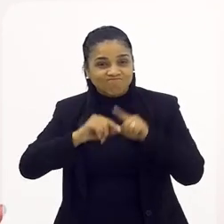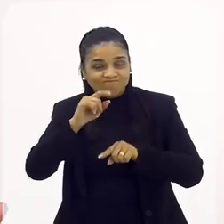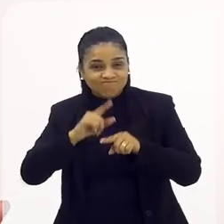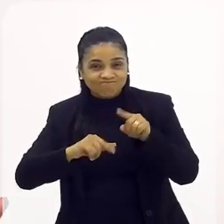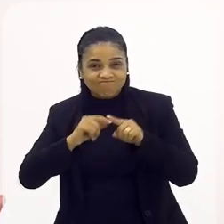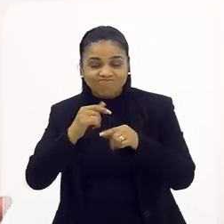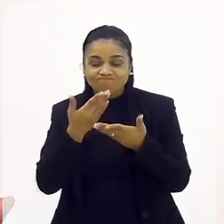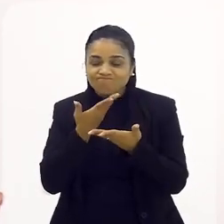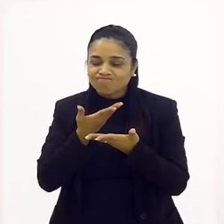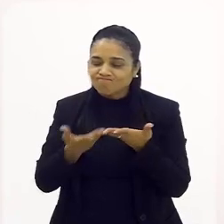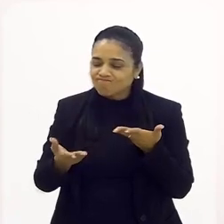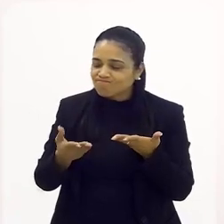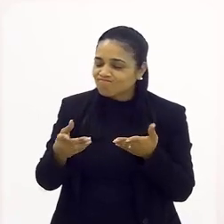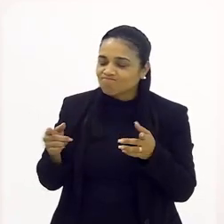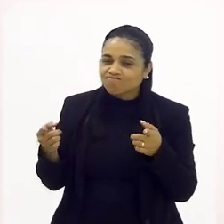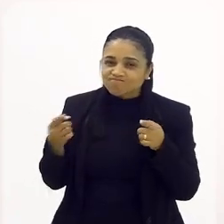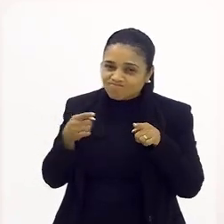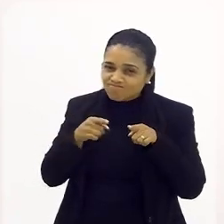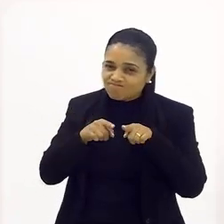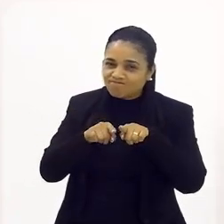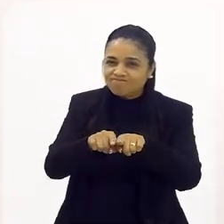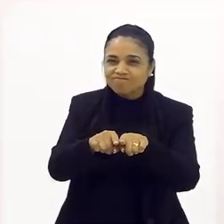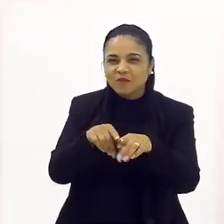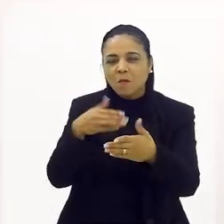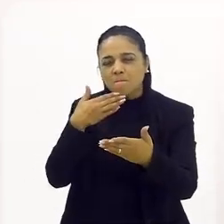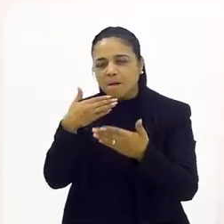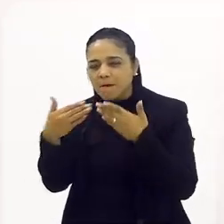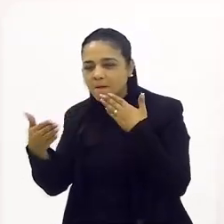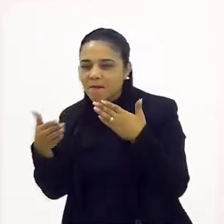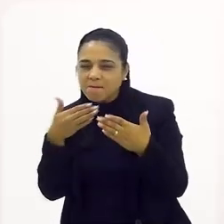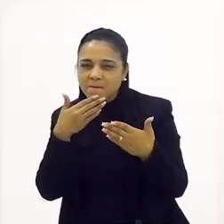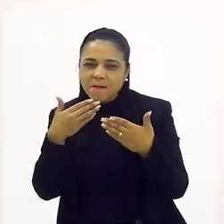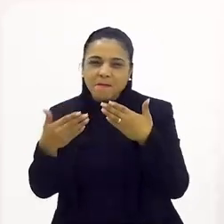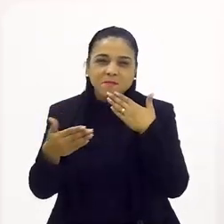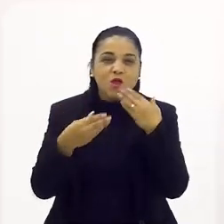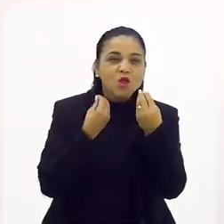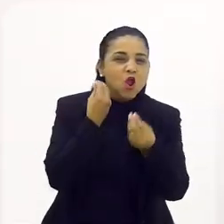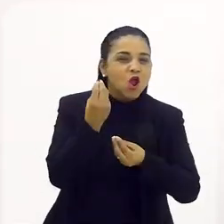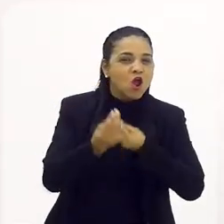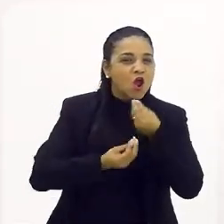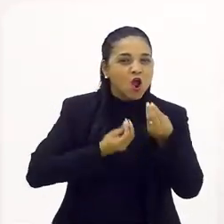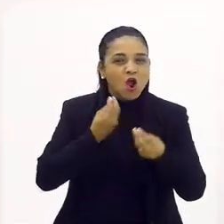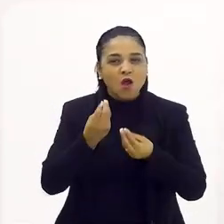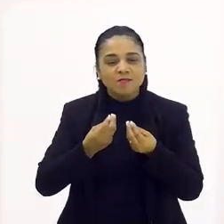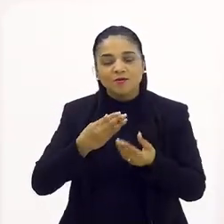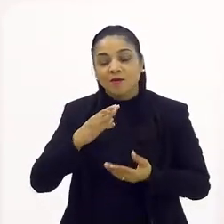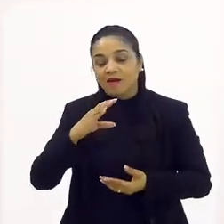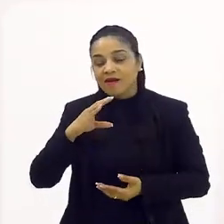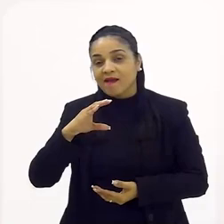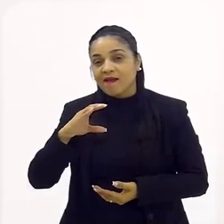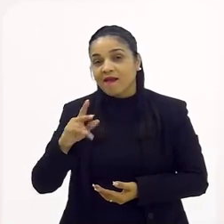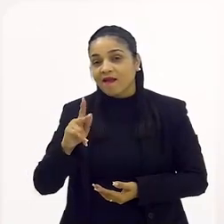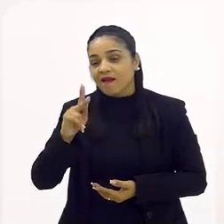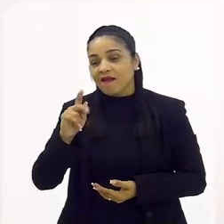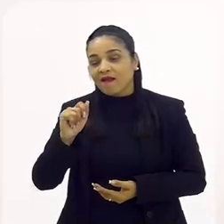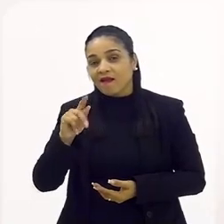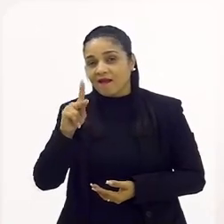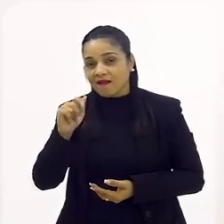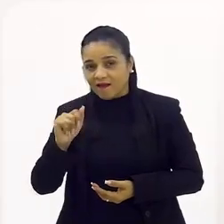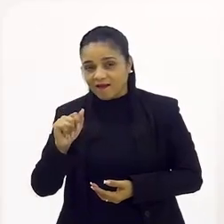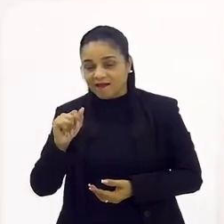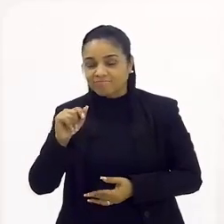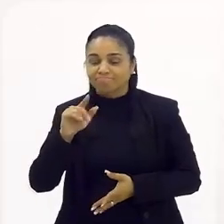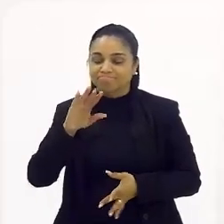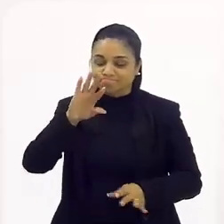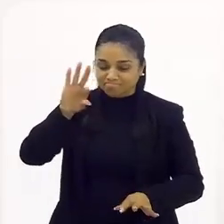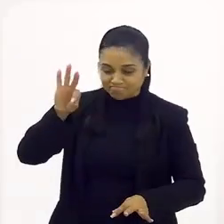assim um parceiro, parceirazo que a gente falava sobre isso, como seria que era o cacá que